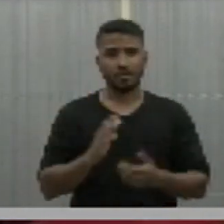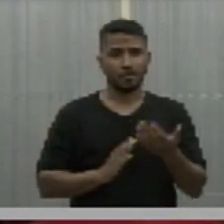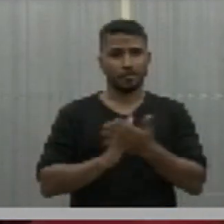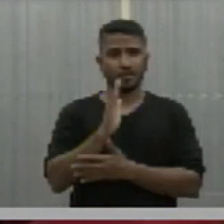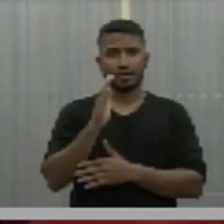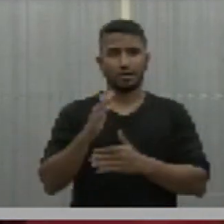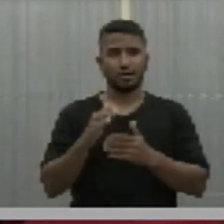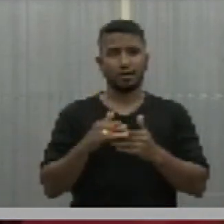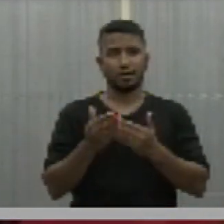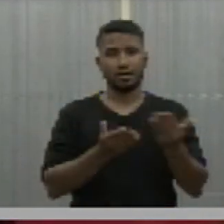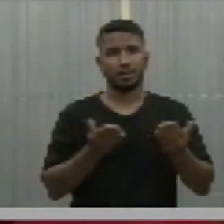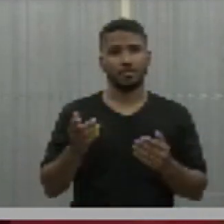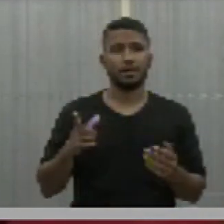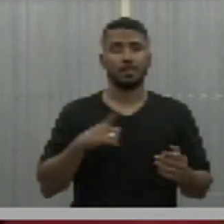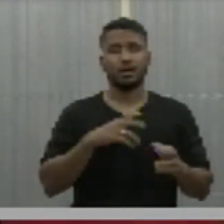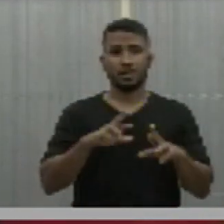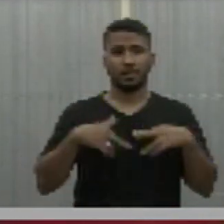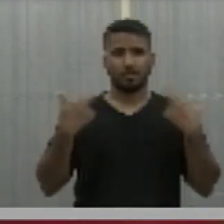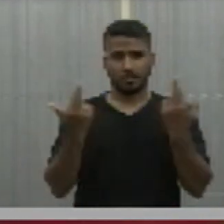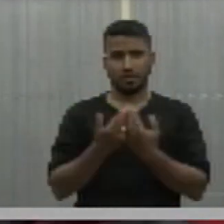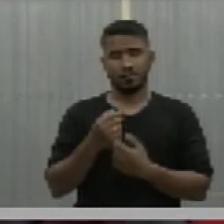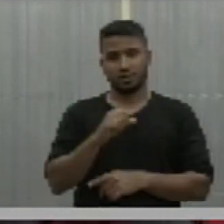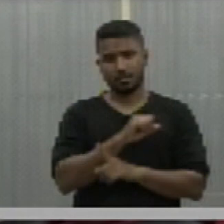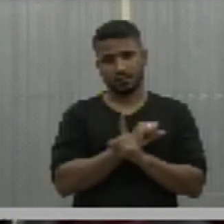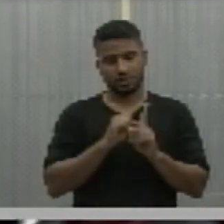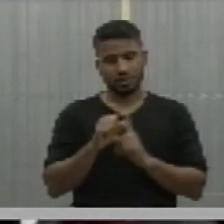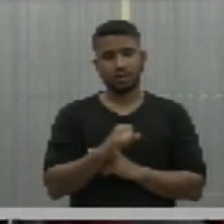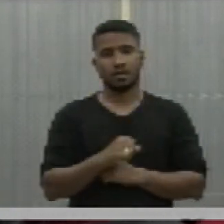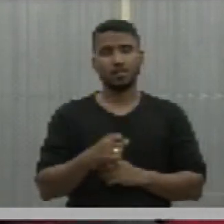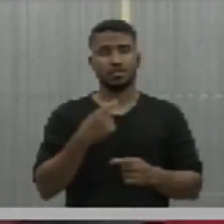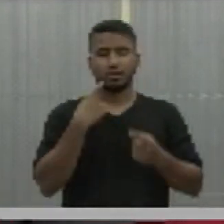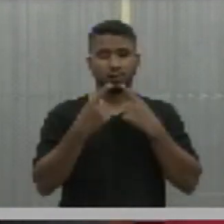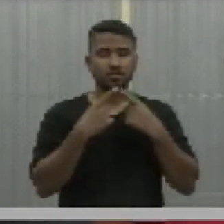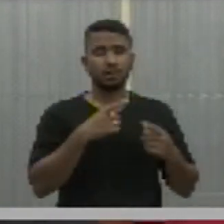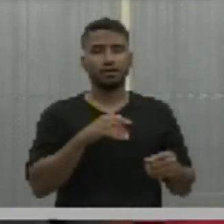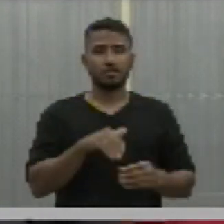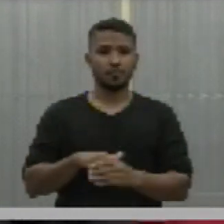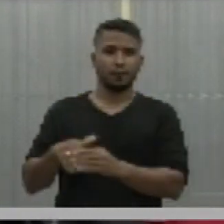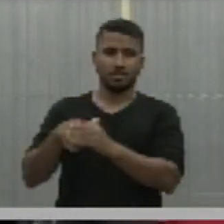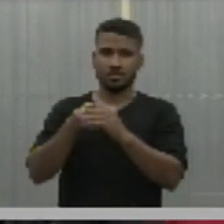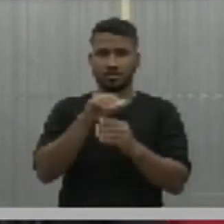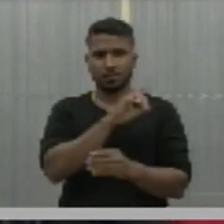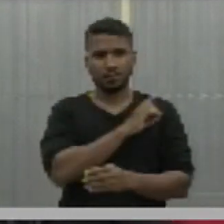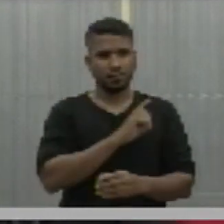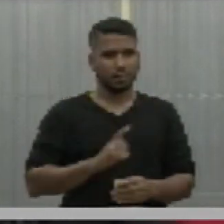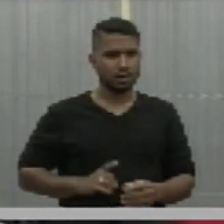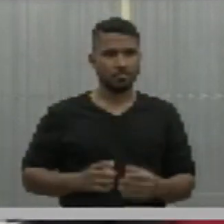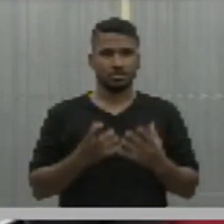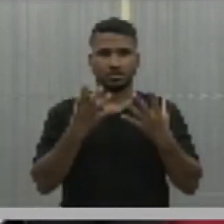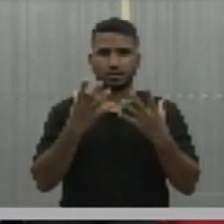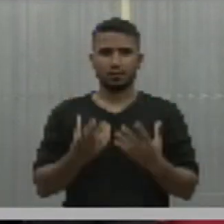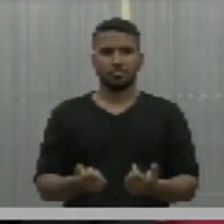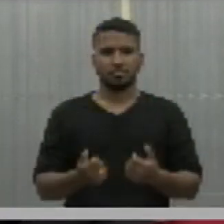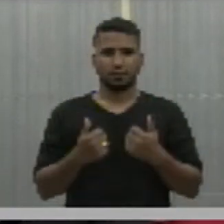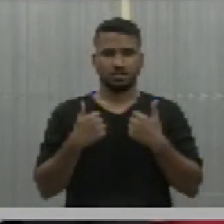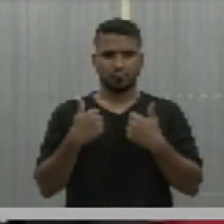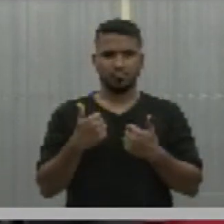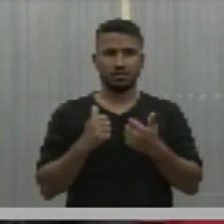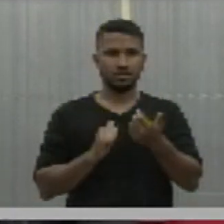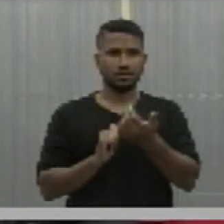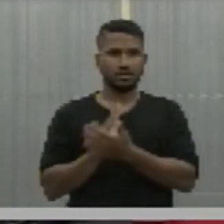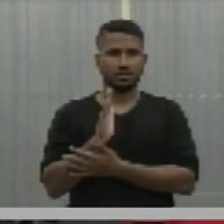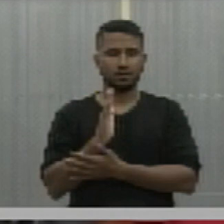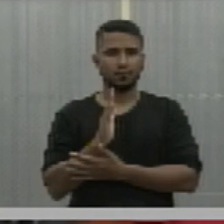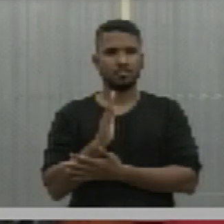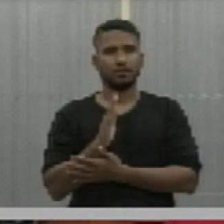realizar essa audiência pública. Tem discussão. Tem votação. Deputadas e deputados que aprovam, permaneçam como